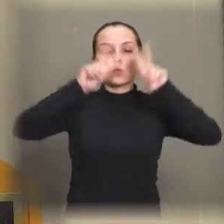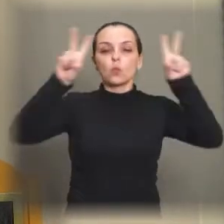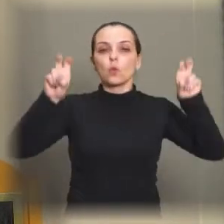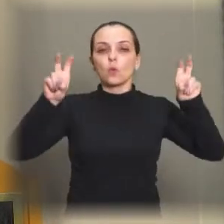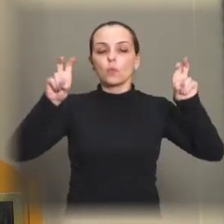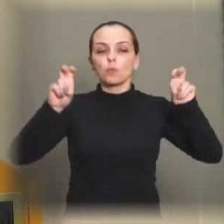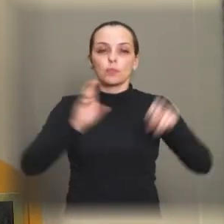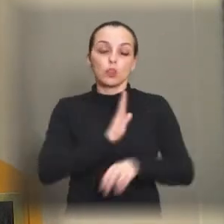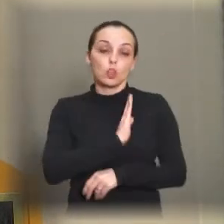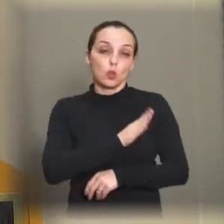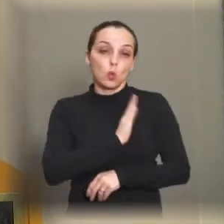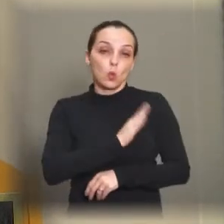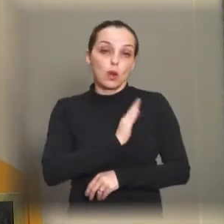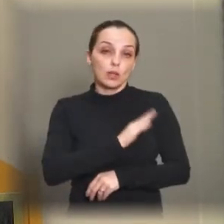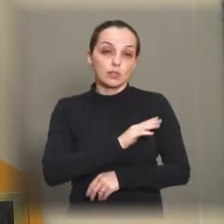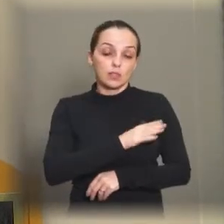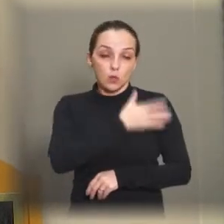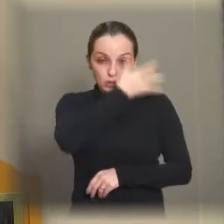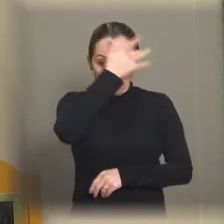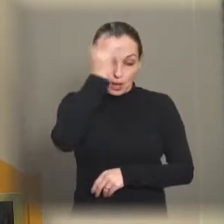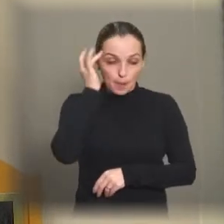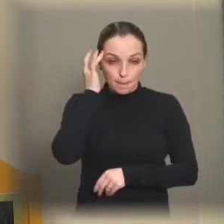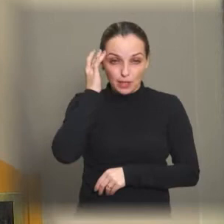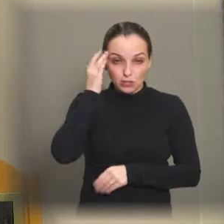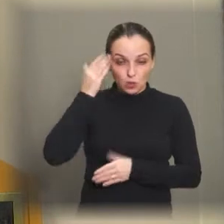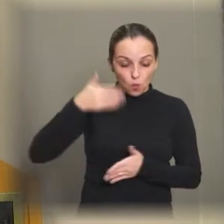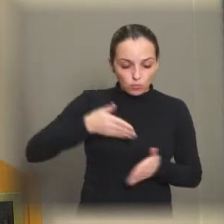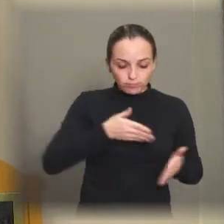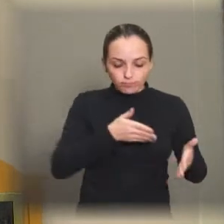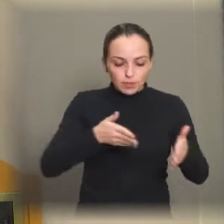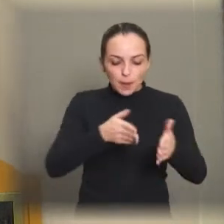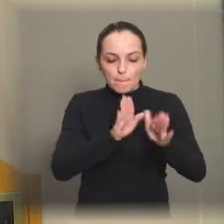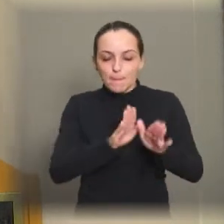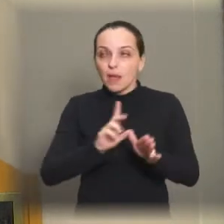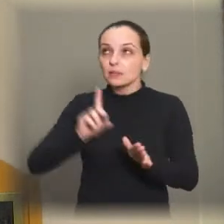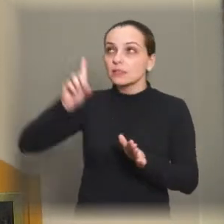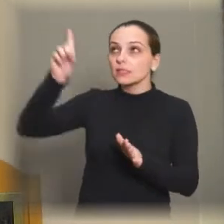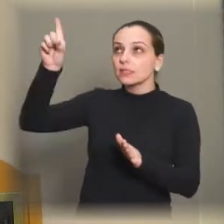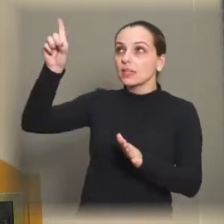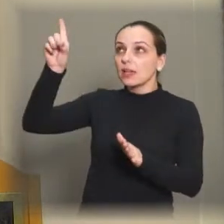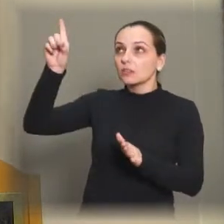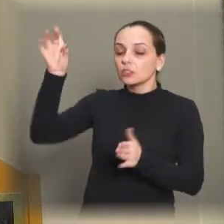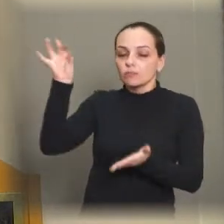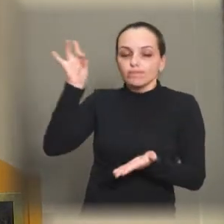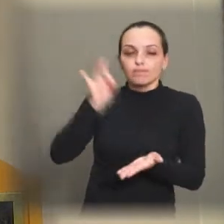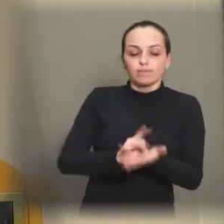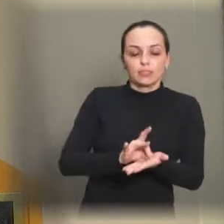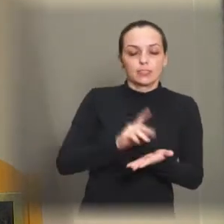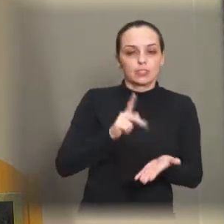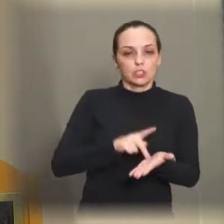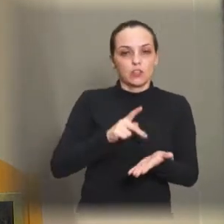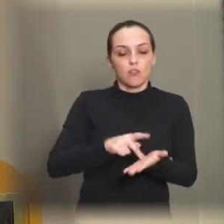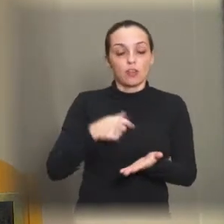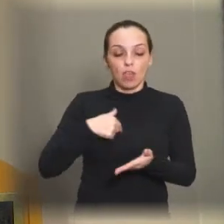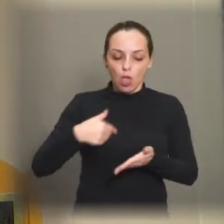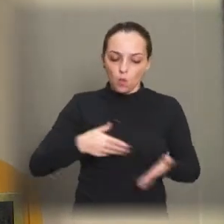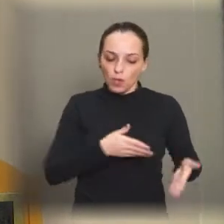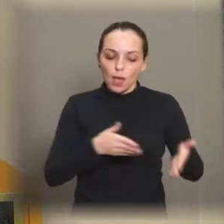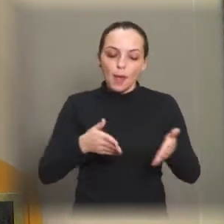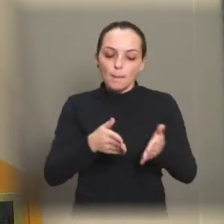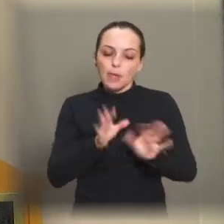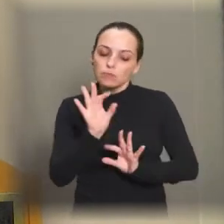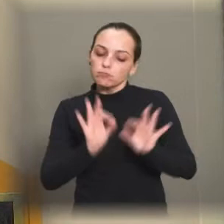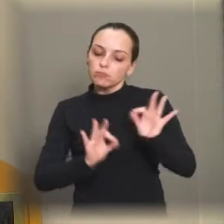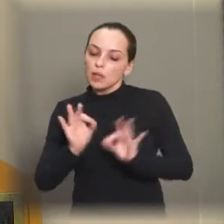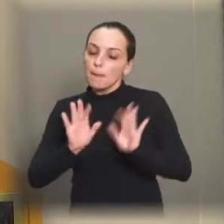o coração do homem planeja o seu caminho, mas é Deus que firma os seus passos. Eu diria que eu planejei os meus caminhos,